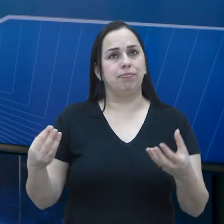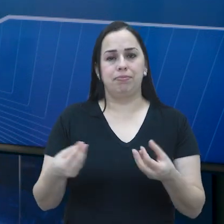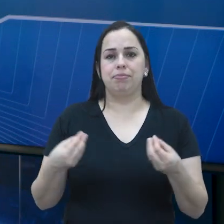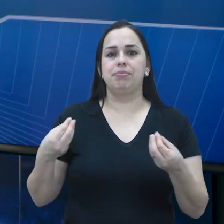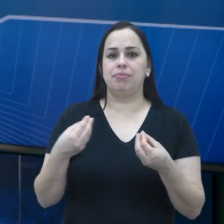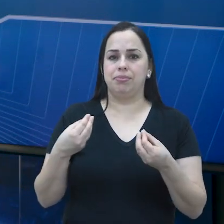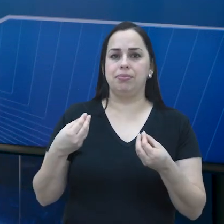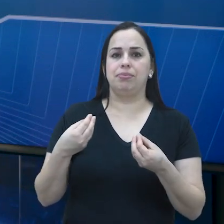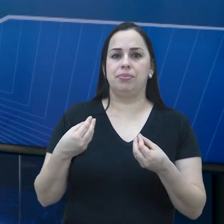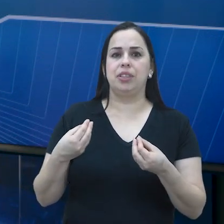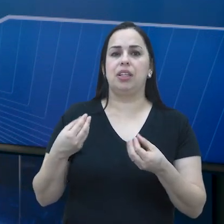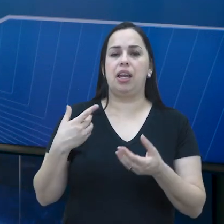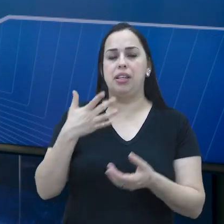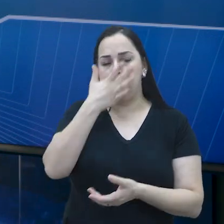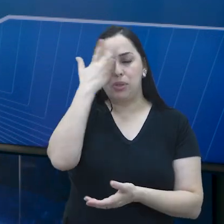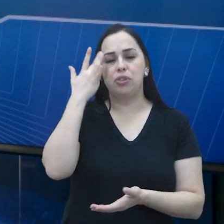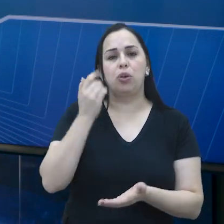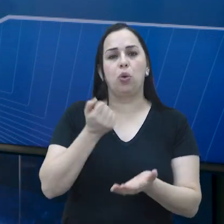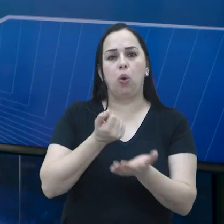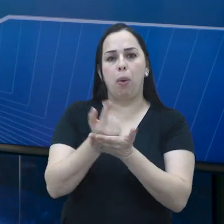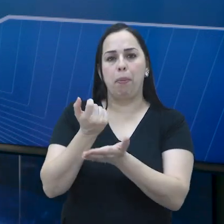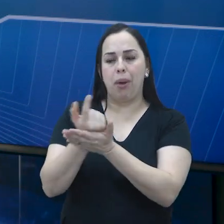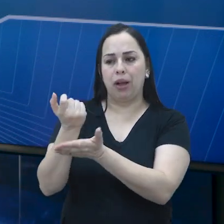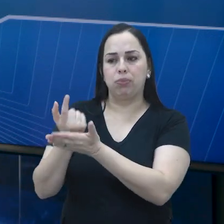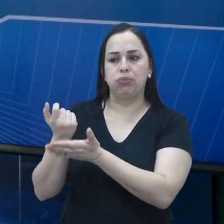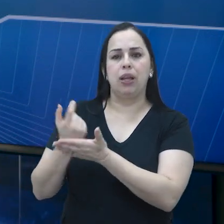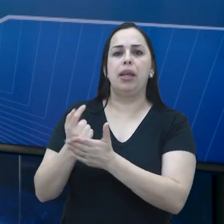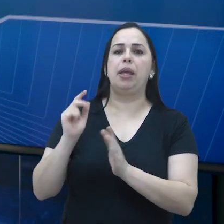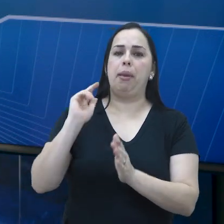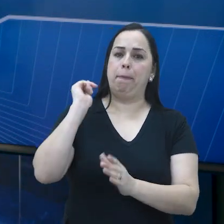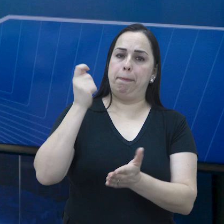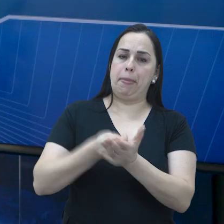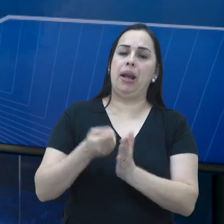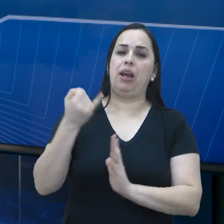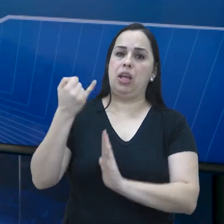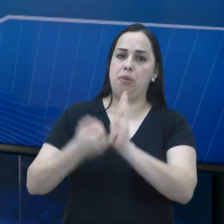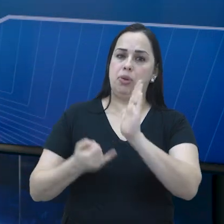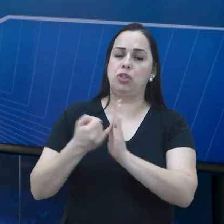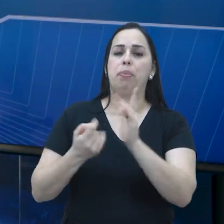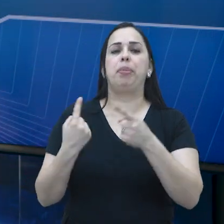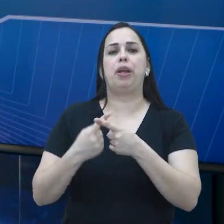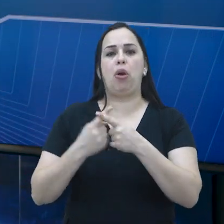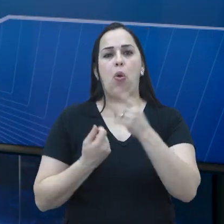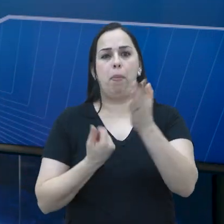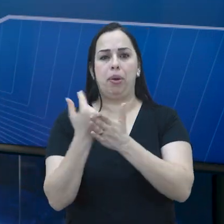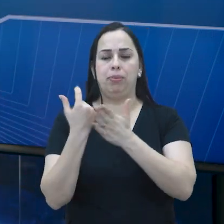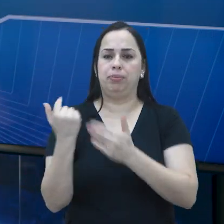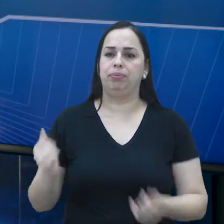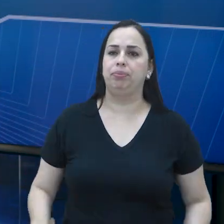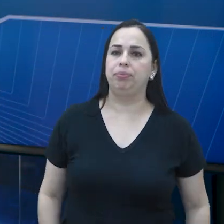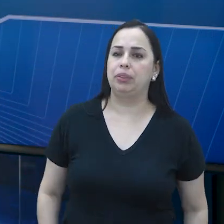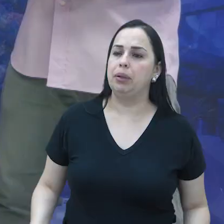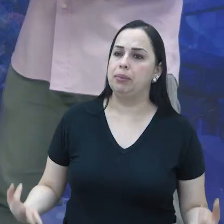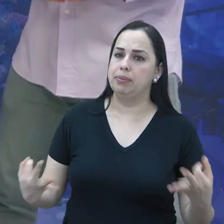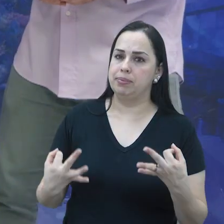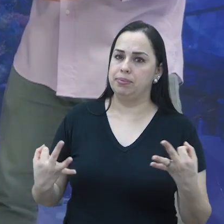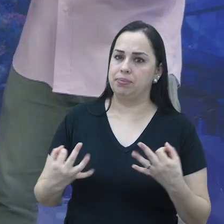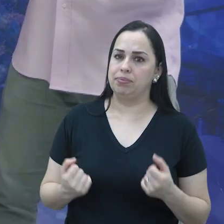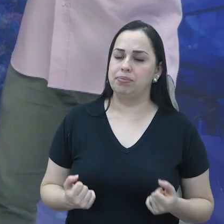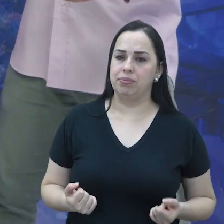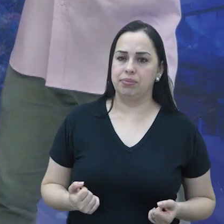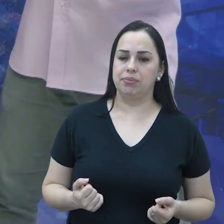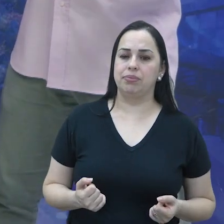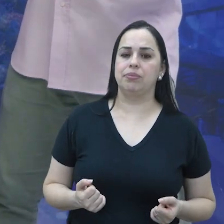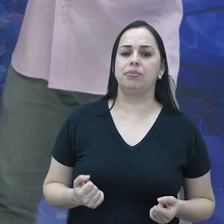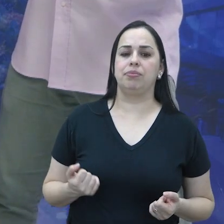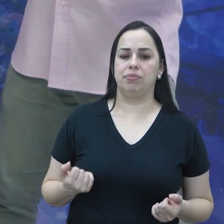nesse sentido do consumidor, das pessoas físicas, acabarem pagando impostos sobre os produtos que acabam comprando no mercado. Perfeito.